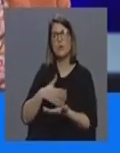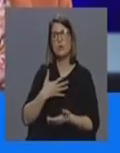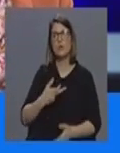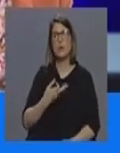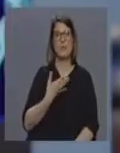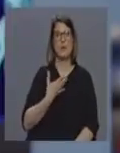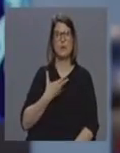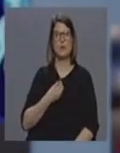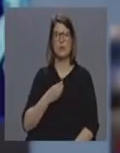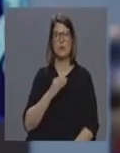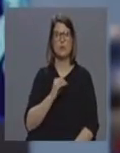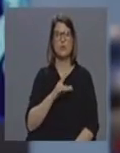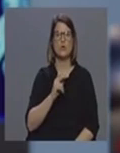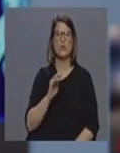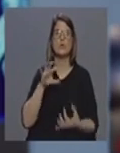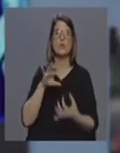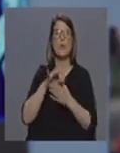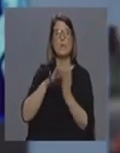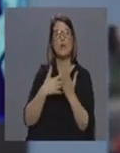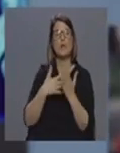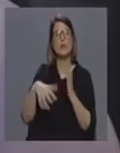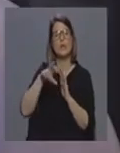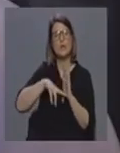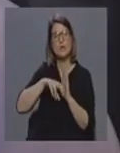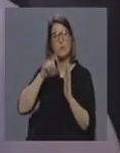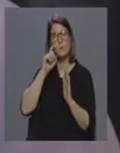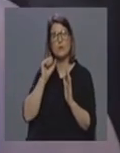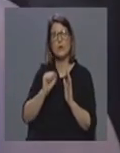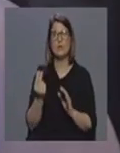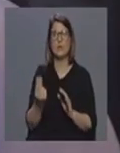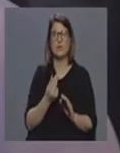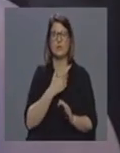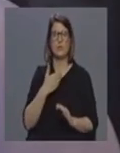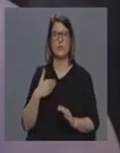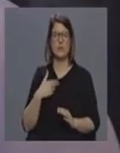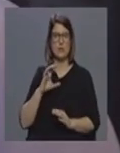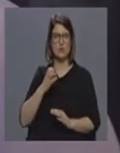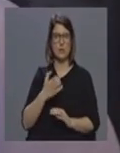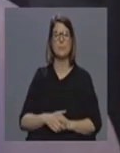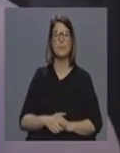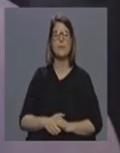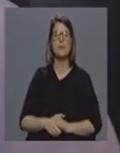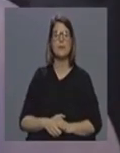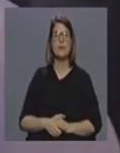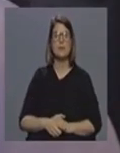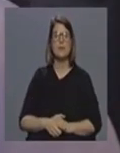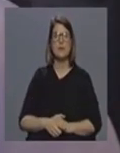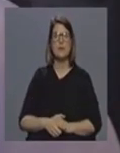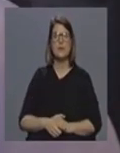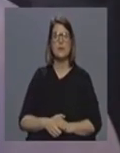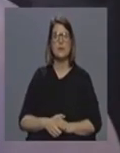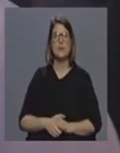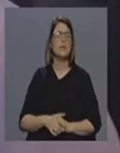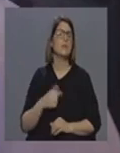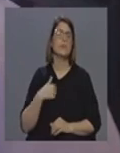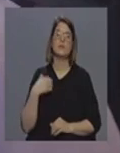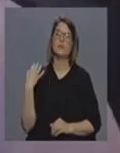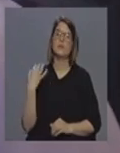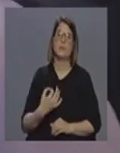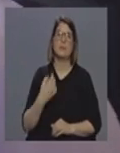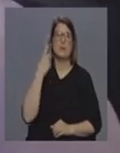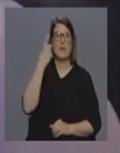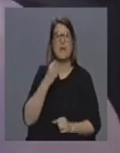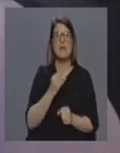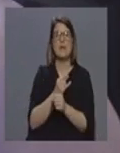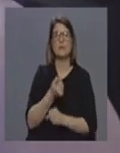a esta matéria em relação aos planos de contingência das unidades de saúde da região eu temos que partir sempre de um princípio que somos nove